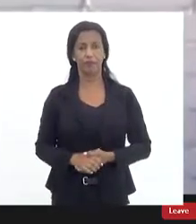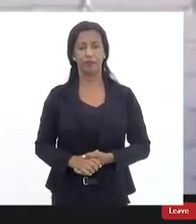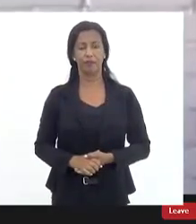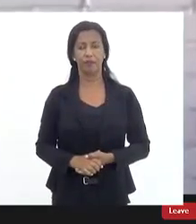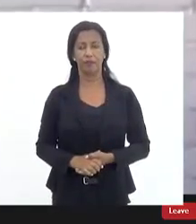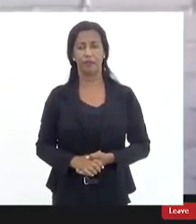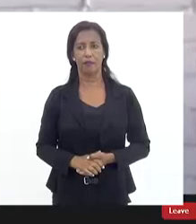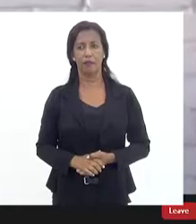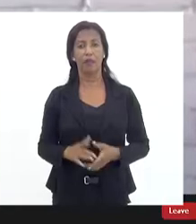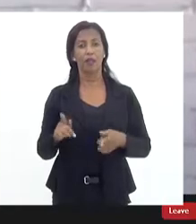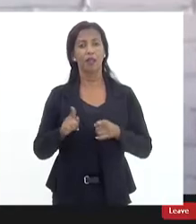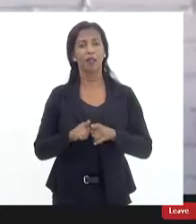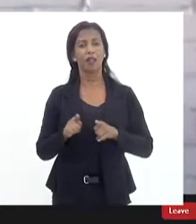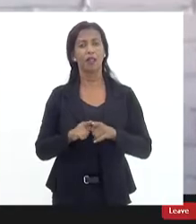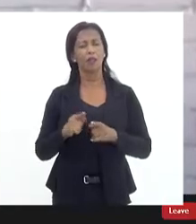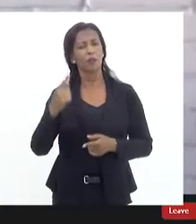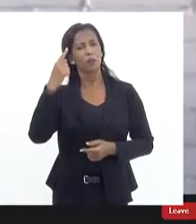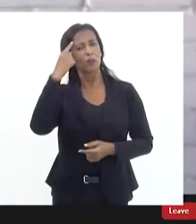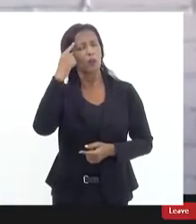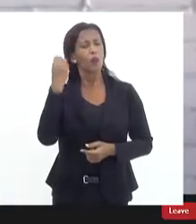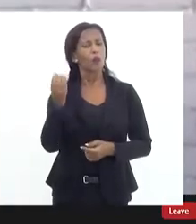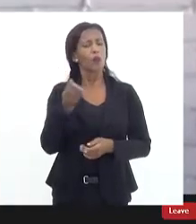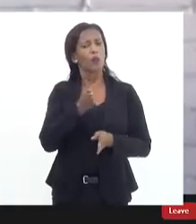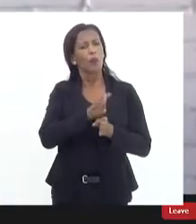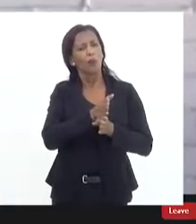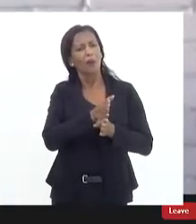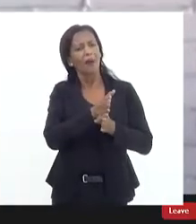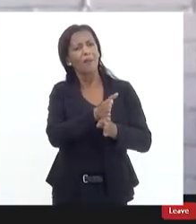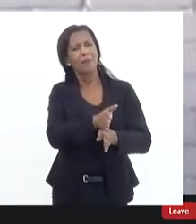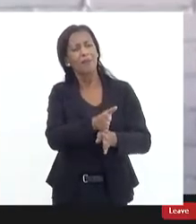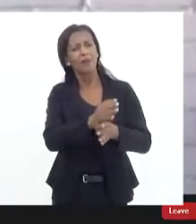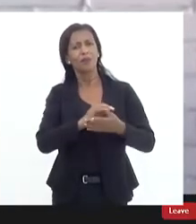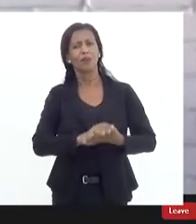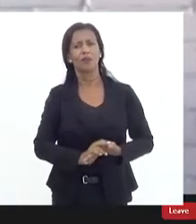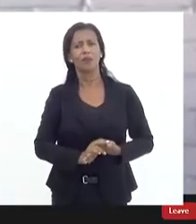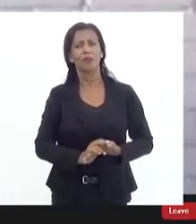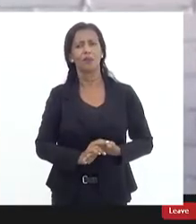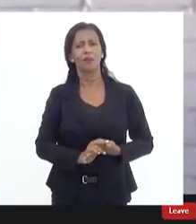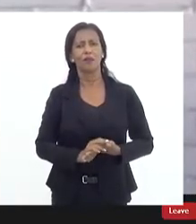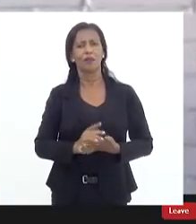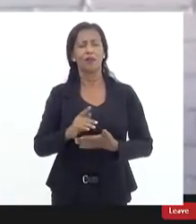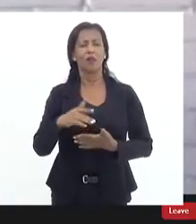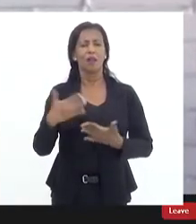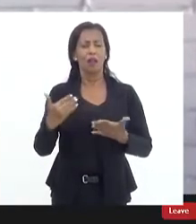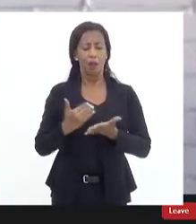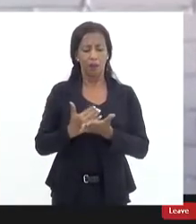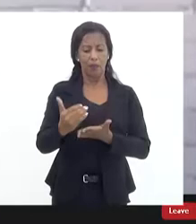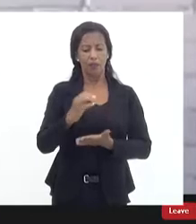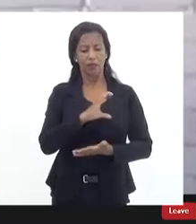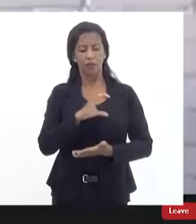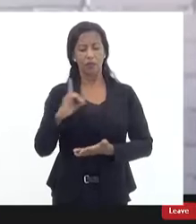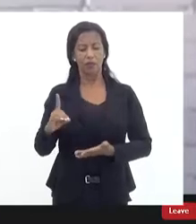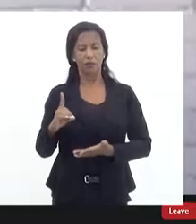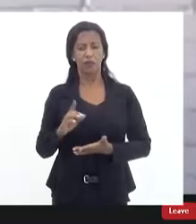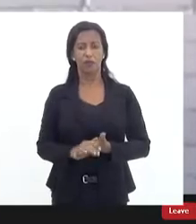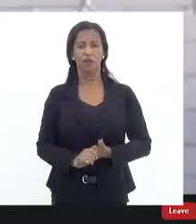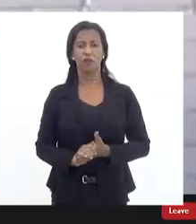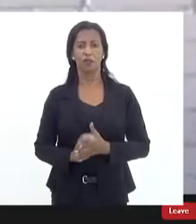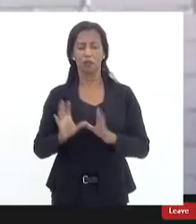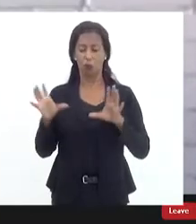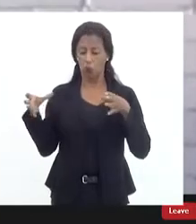uma reflexão sobre o caminho os caminhos a partir da sua coordenadoria de efetivar uma